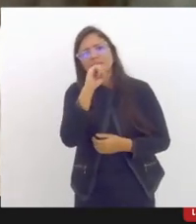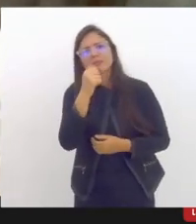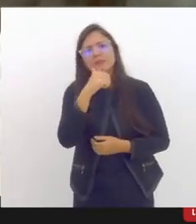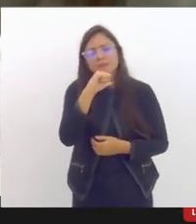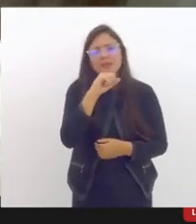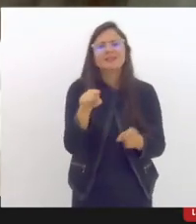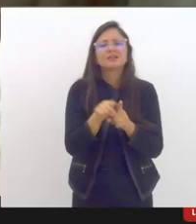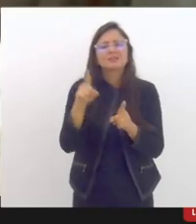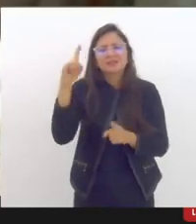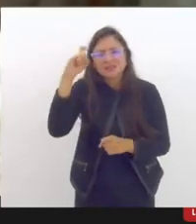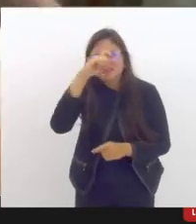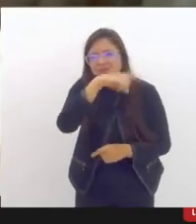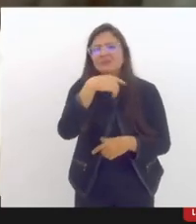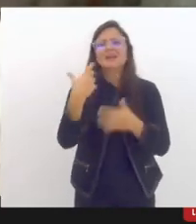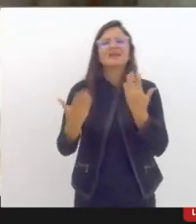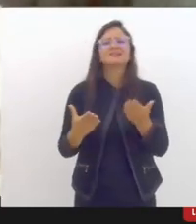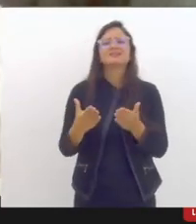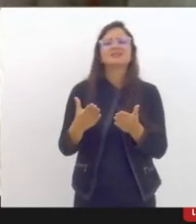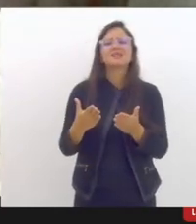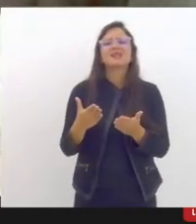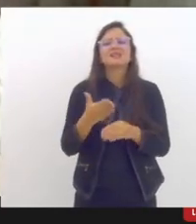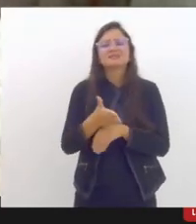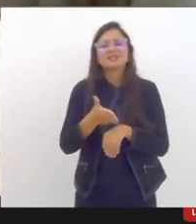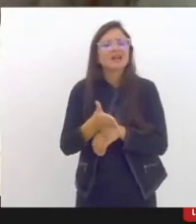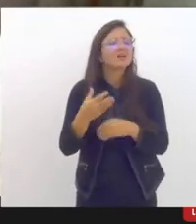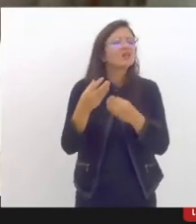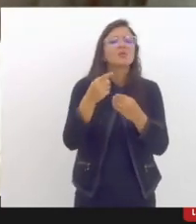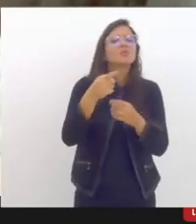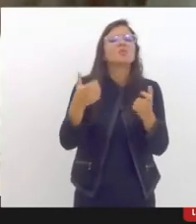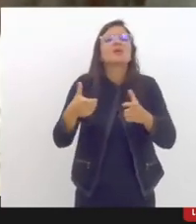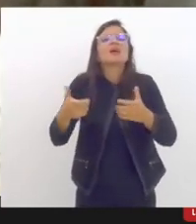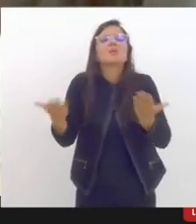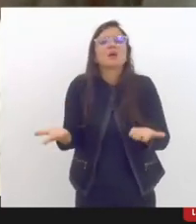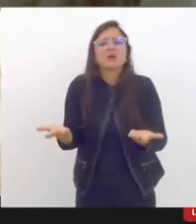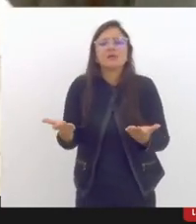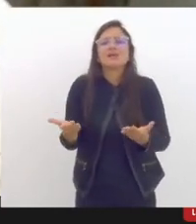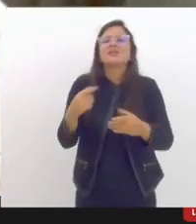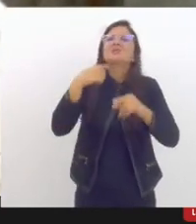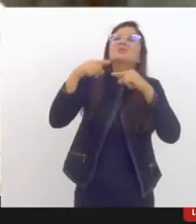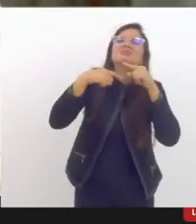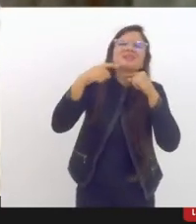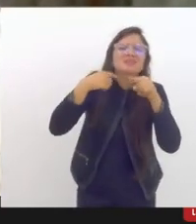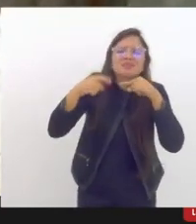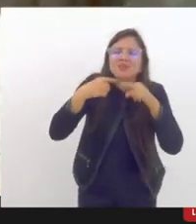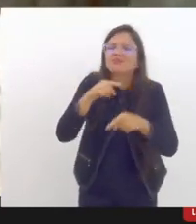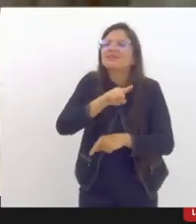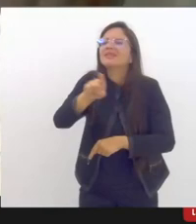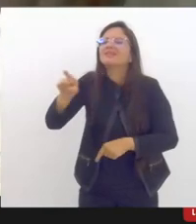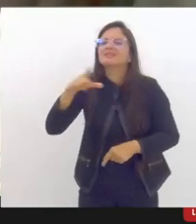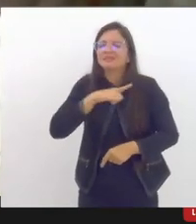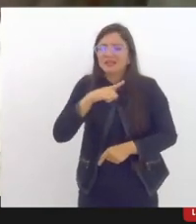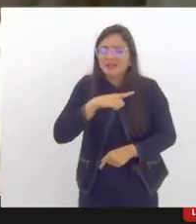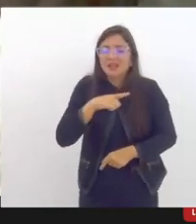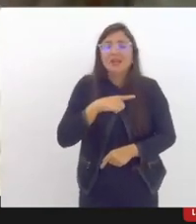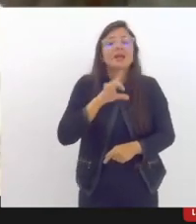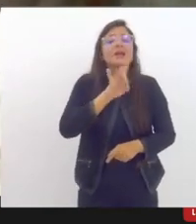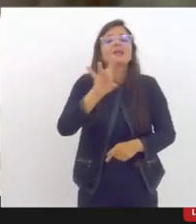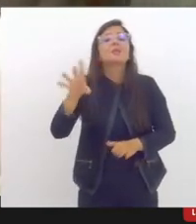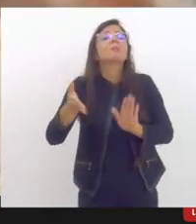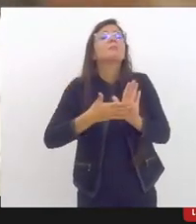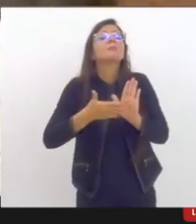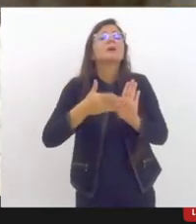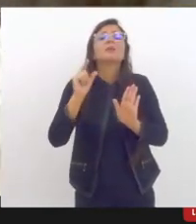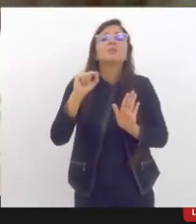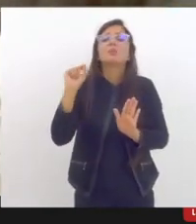aos limites dos conselhos tutelares em relação a esse tipo de assunto qual era o papel de cada um qual era o papel da defensoria do